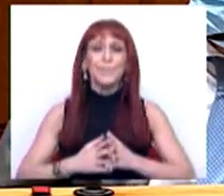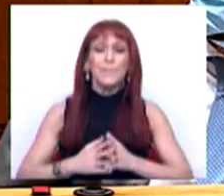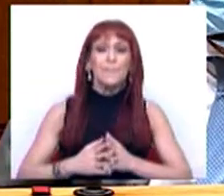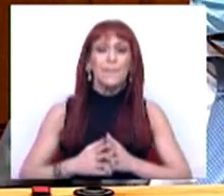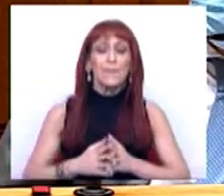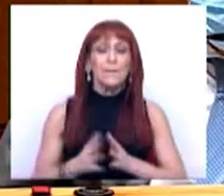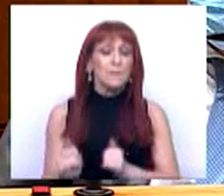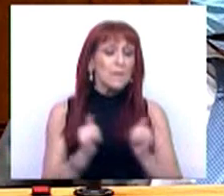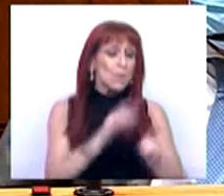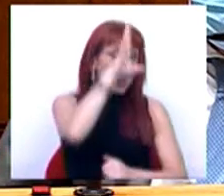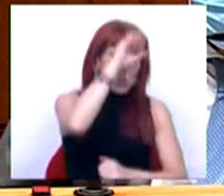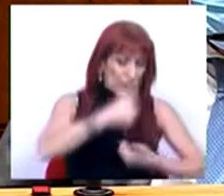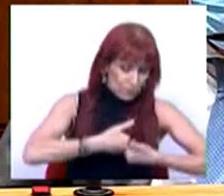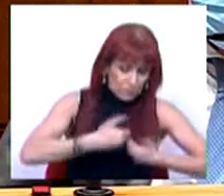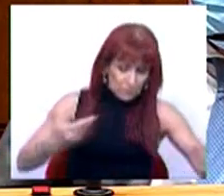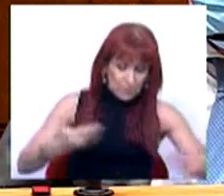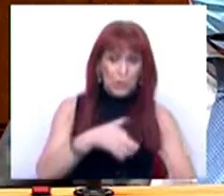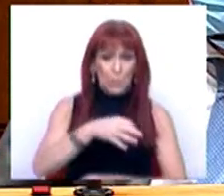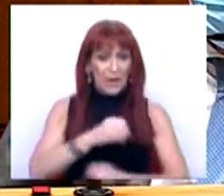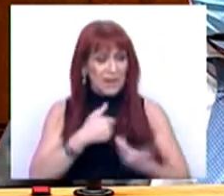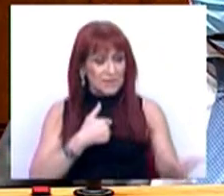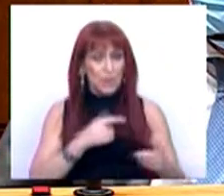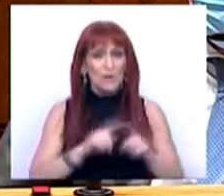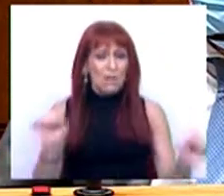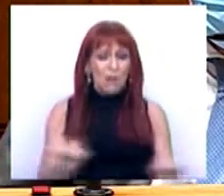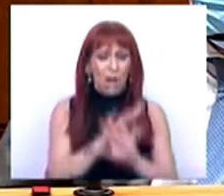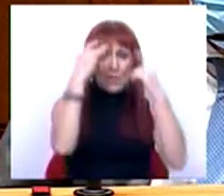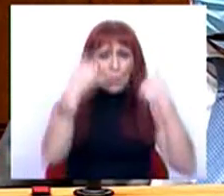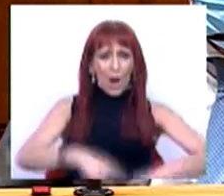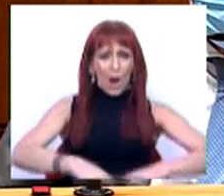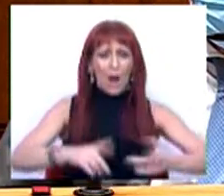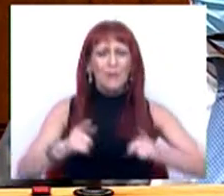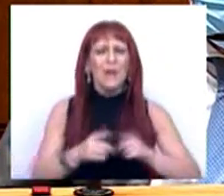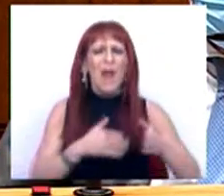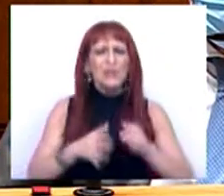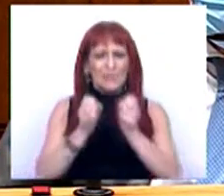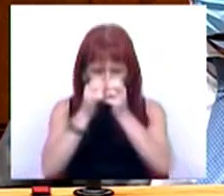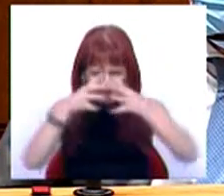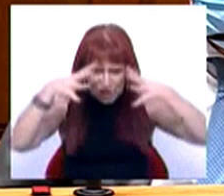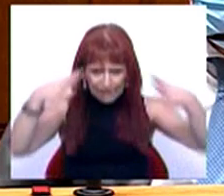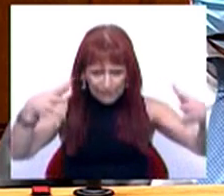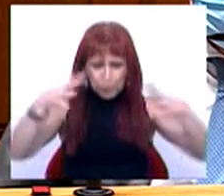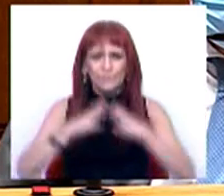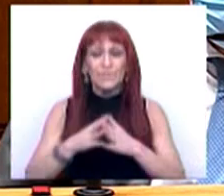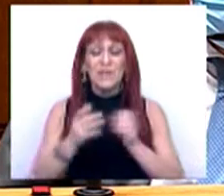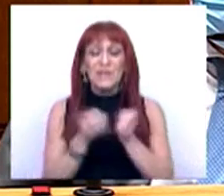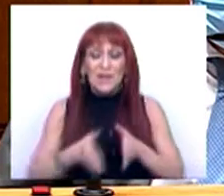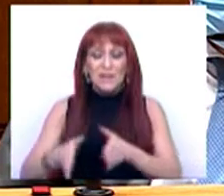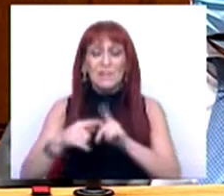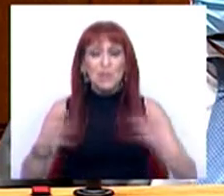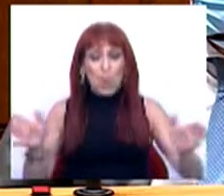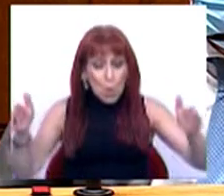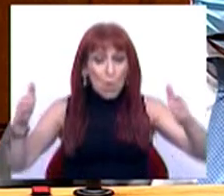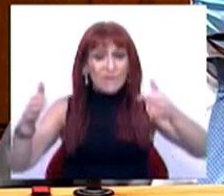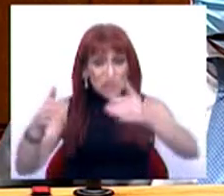Do lado do Governo e do Partido Socialista ficou claro uma estratégia de crescimento, uma estratégia de